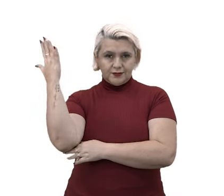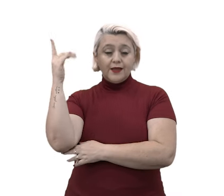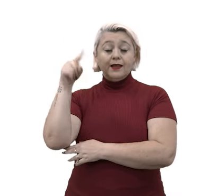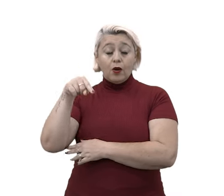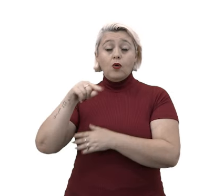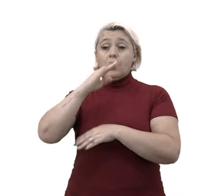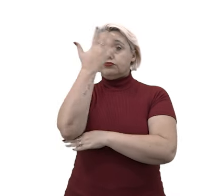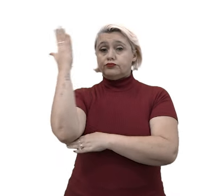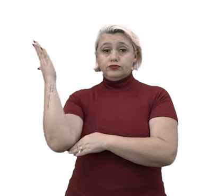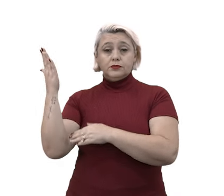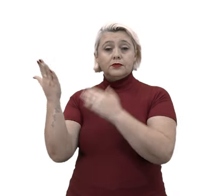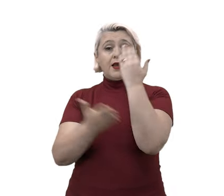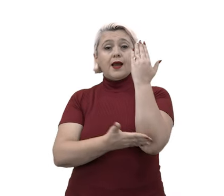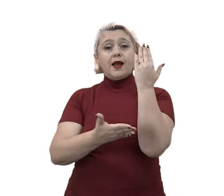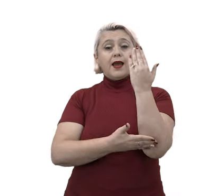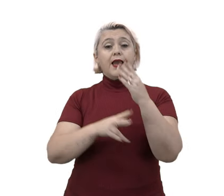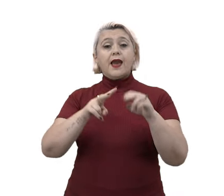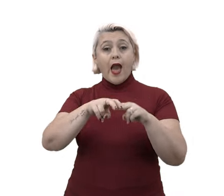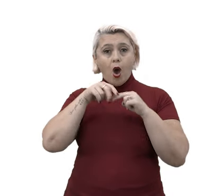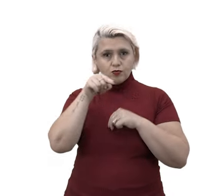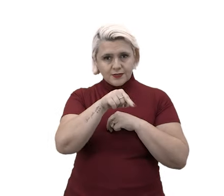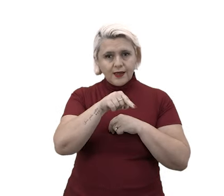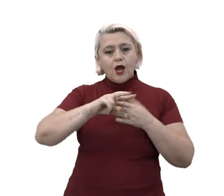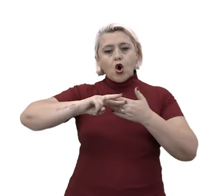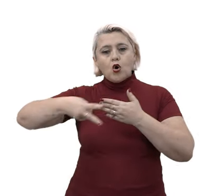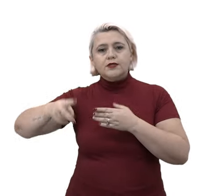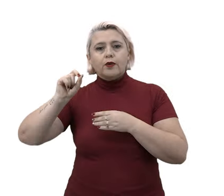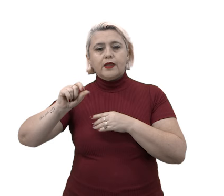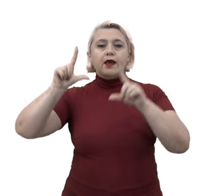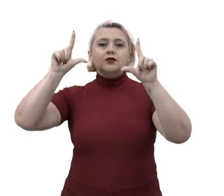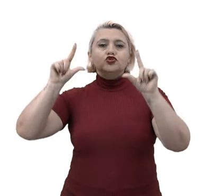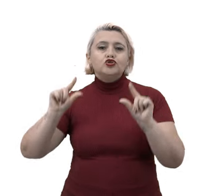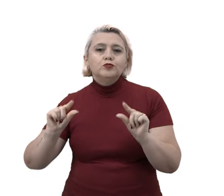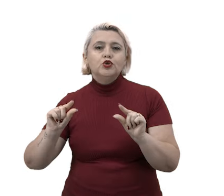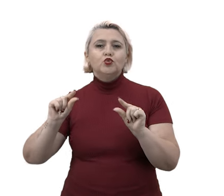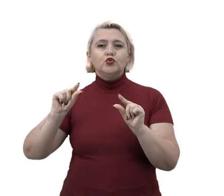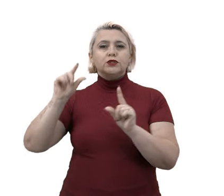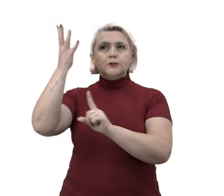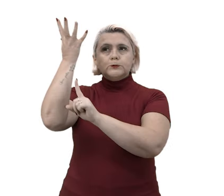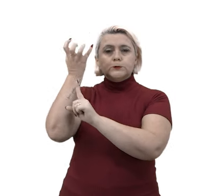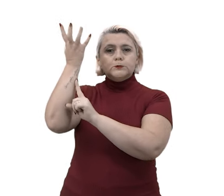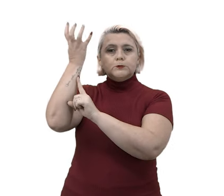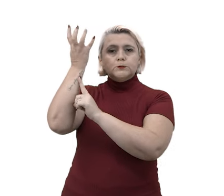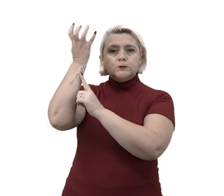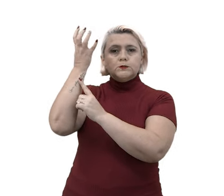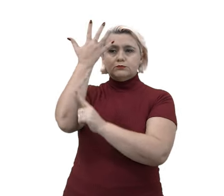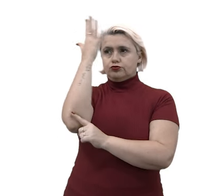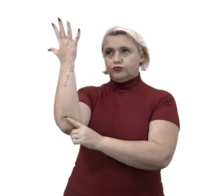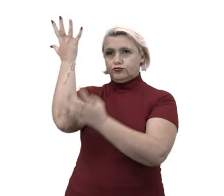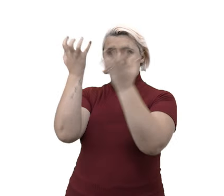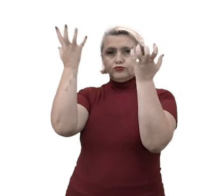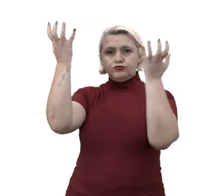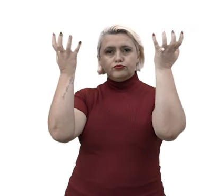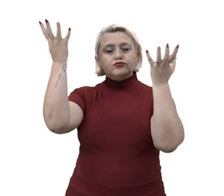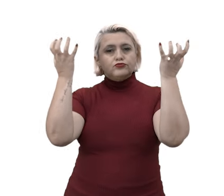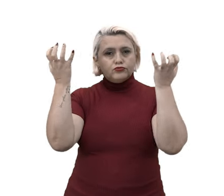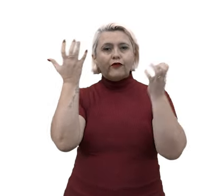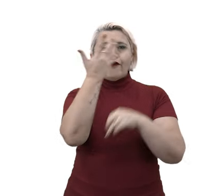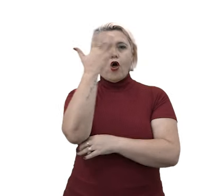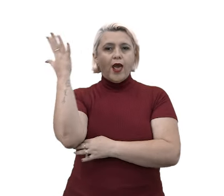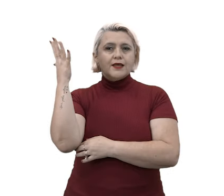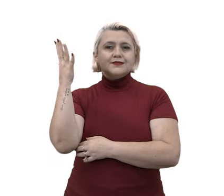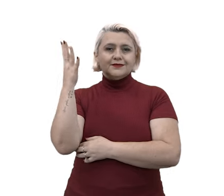e qual que é a consequência disso? A redução da capacidade de absorção do CO2 pela floresta, né? Se